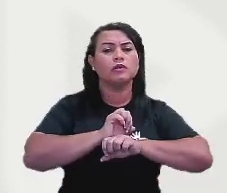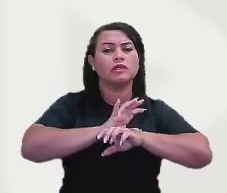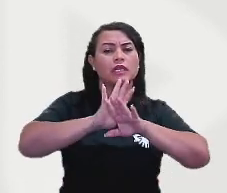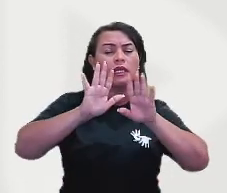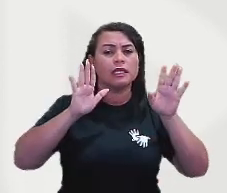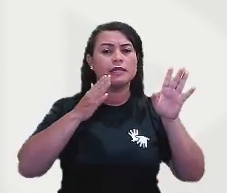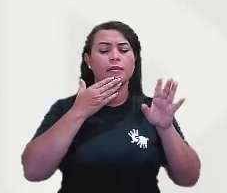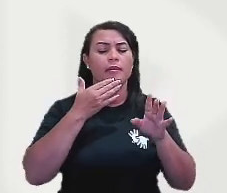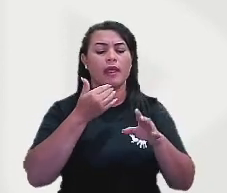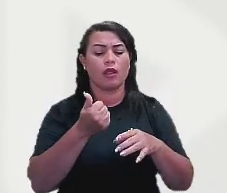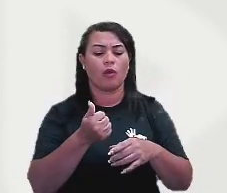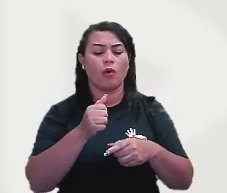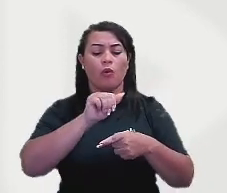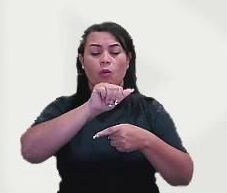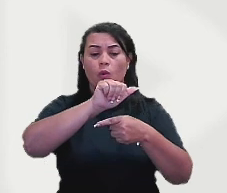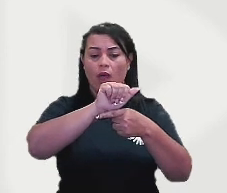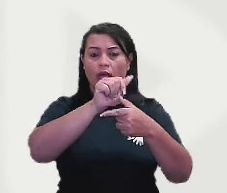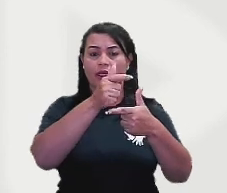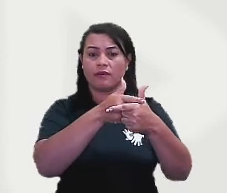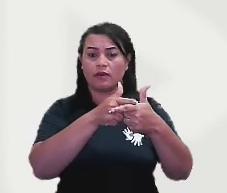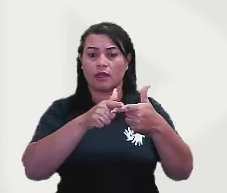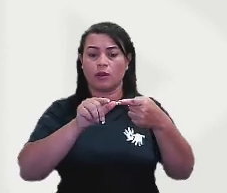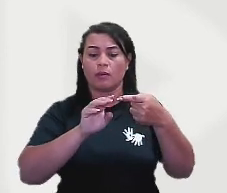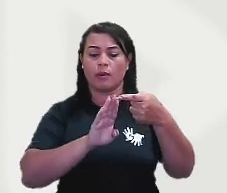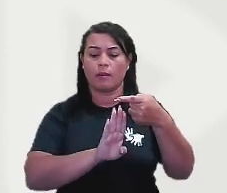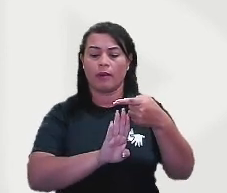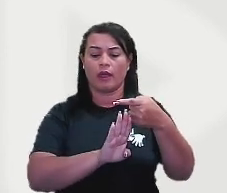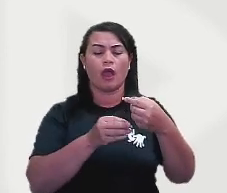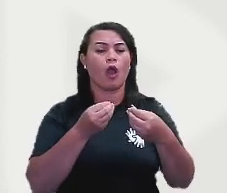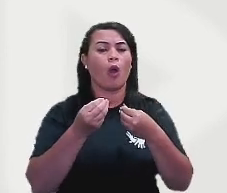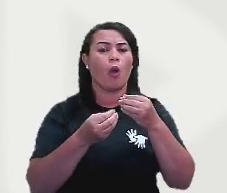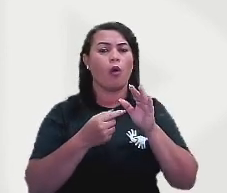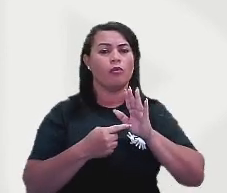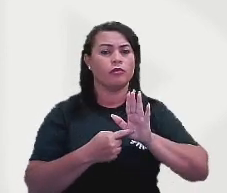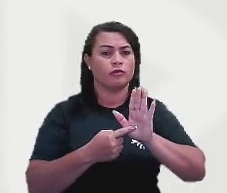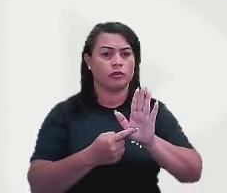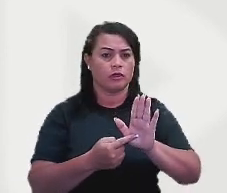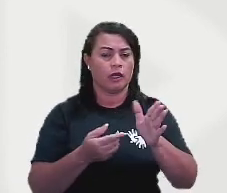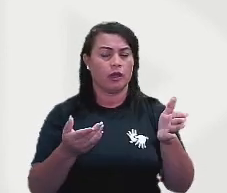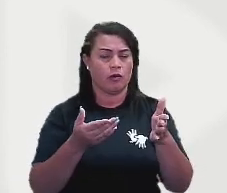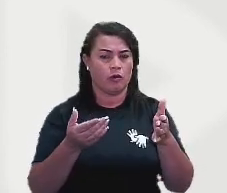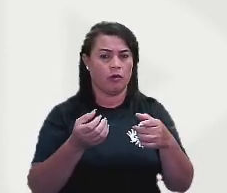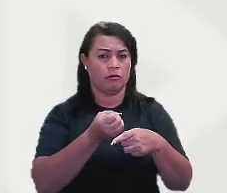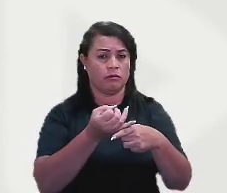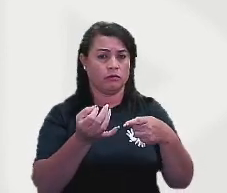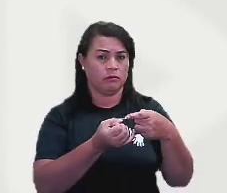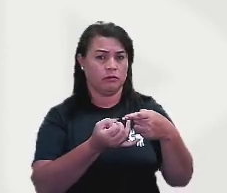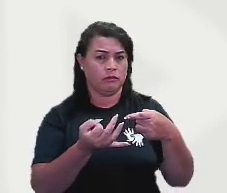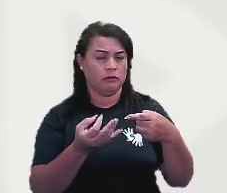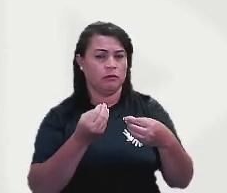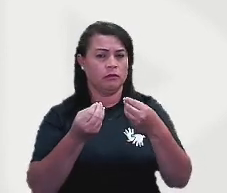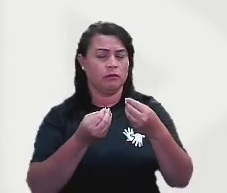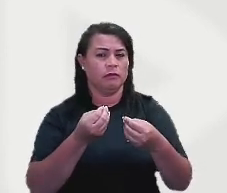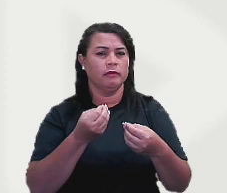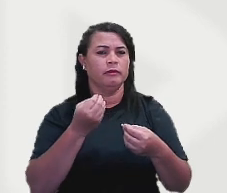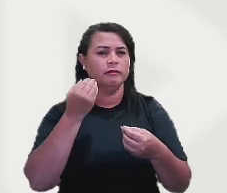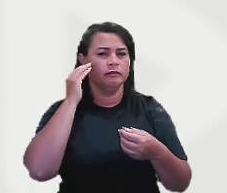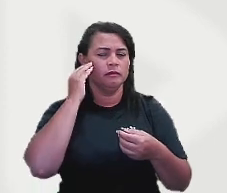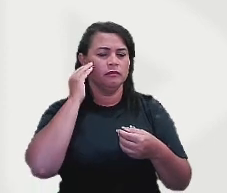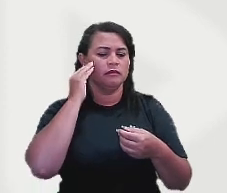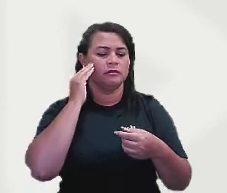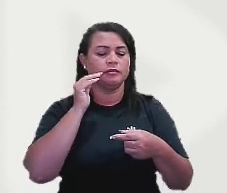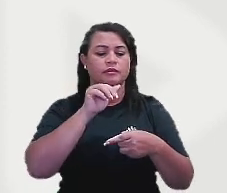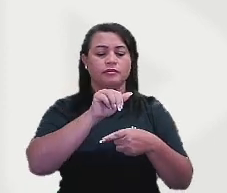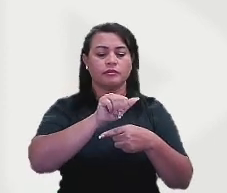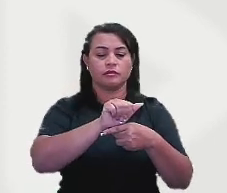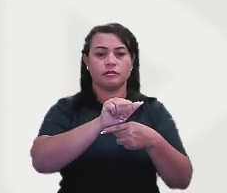melhor esse A dividido por B, vamos ver a representação dela numa fração e como a gente vai fazer a leitura. O